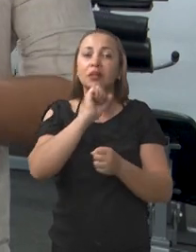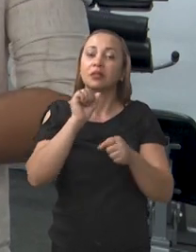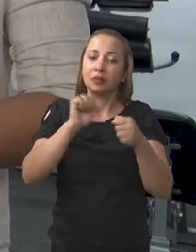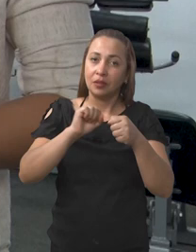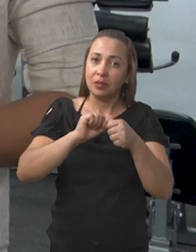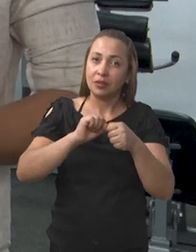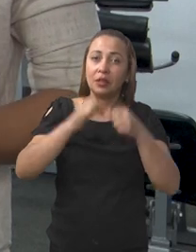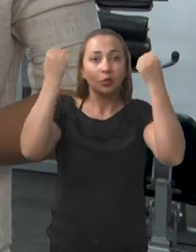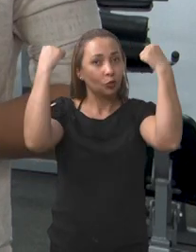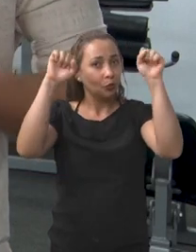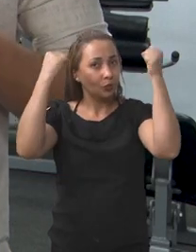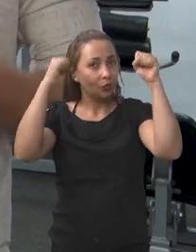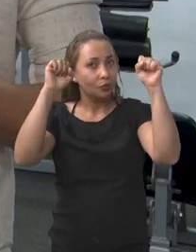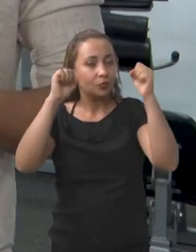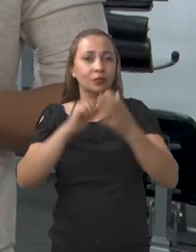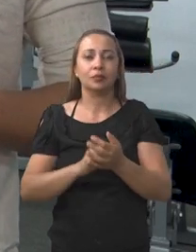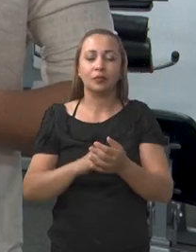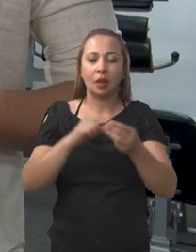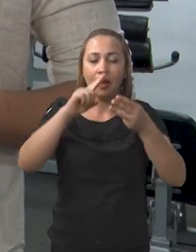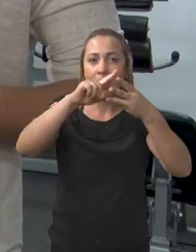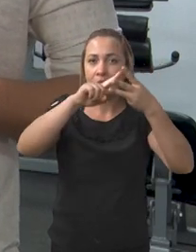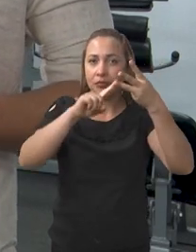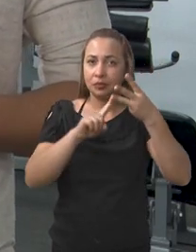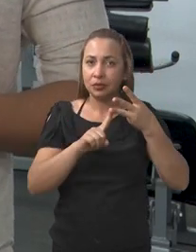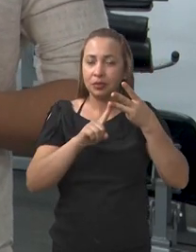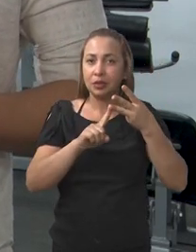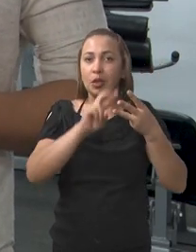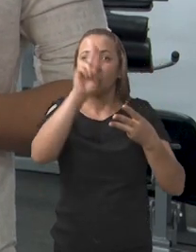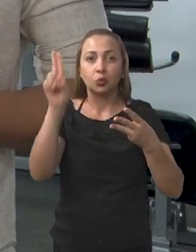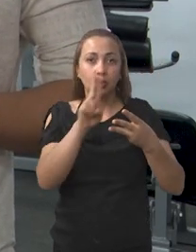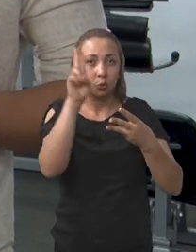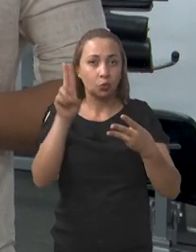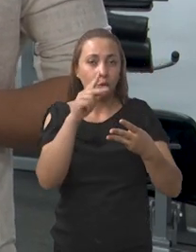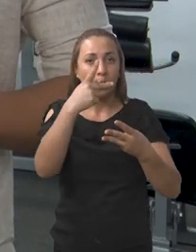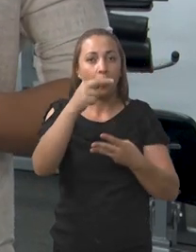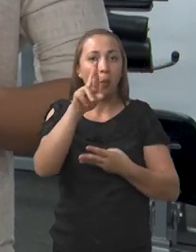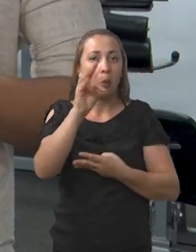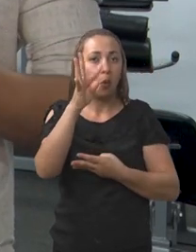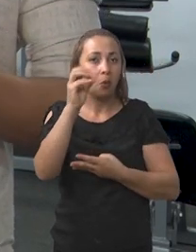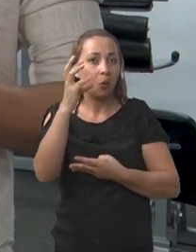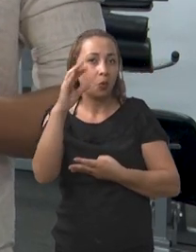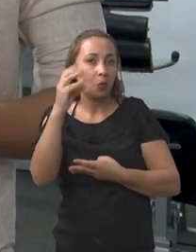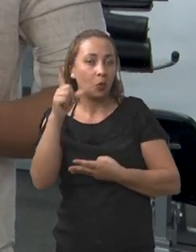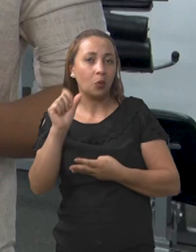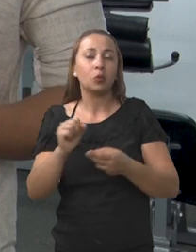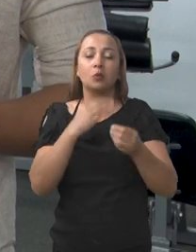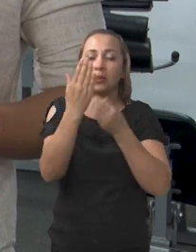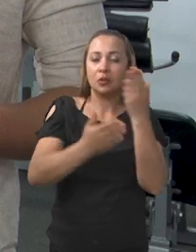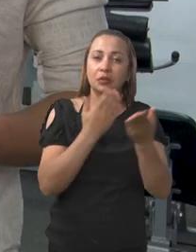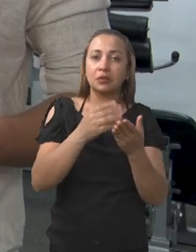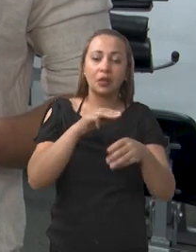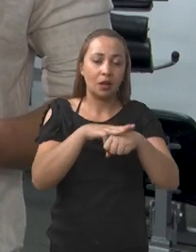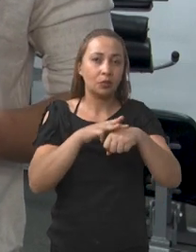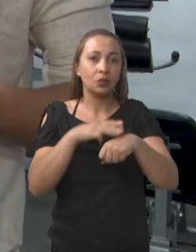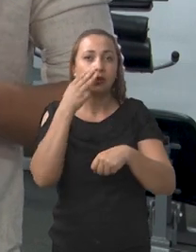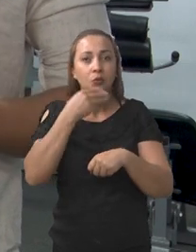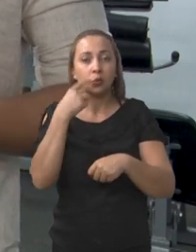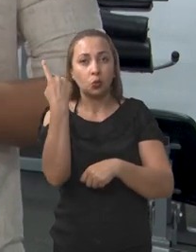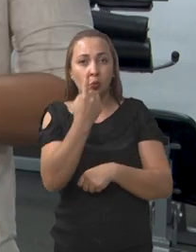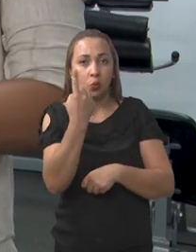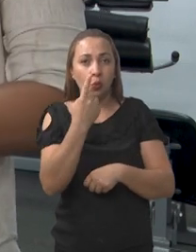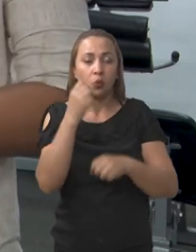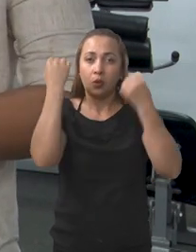meio do exercício físico. Três protocolos foram utilizados para tratar diabetes tipo 1 desses animais